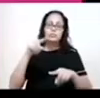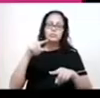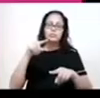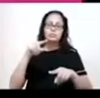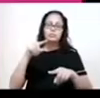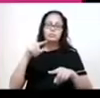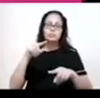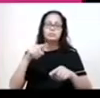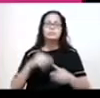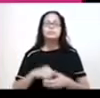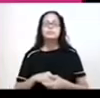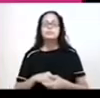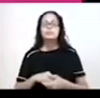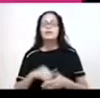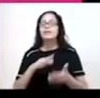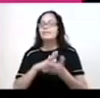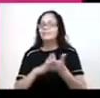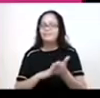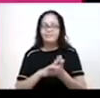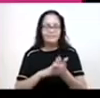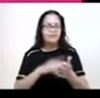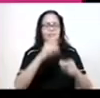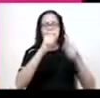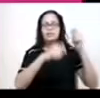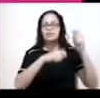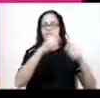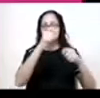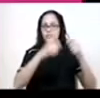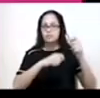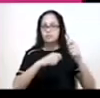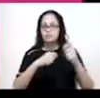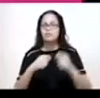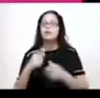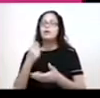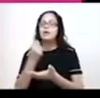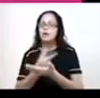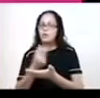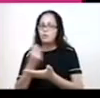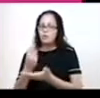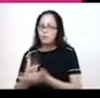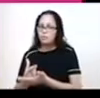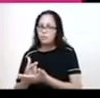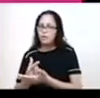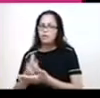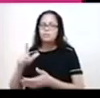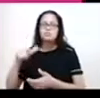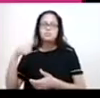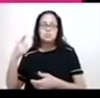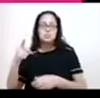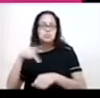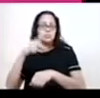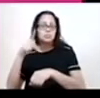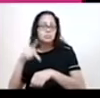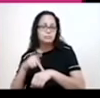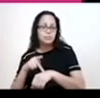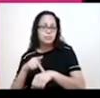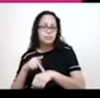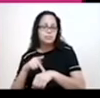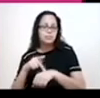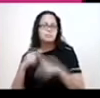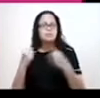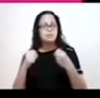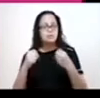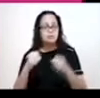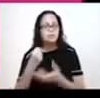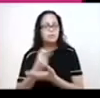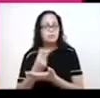praticamente não era quase nada industrializado aqui. E maioria dos produtos eram comprados de fora. Então, as pessoas que ficavam aqui no Brasil precisavam comprar